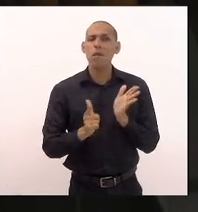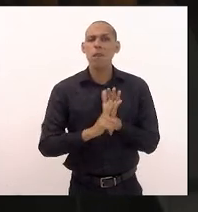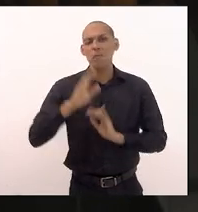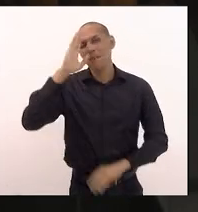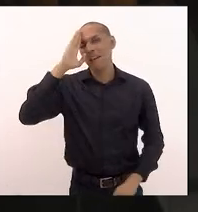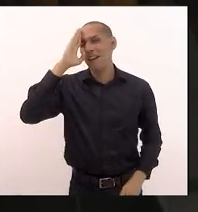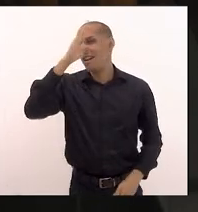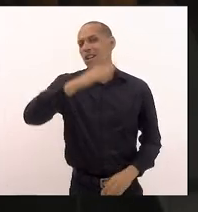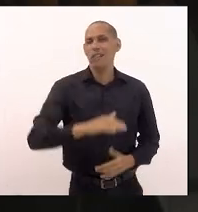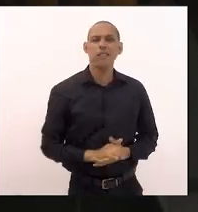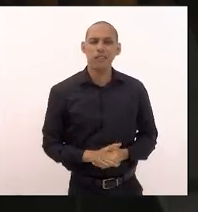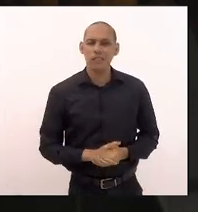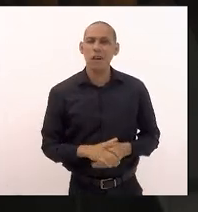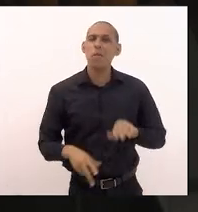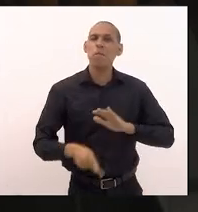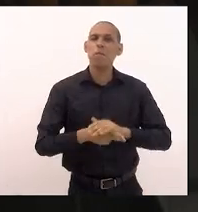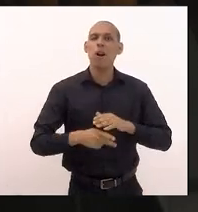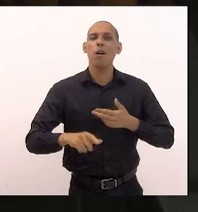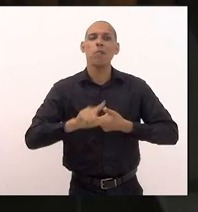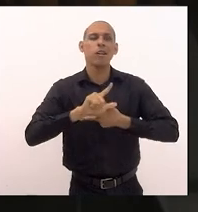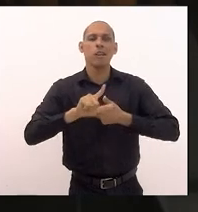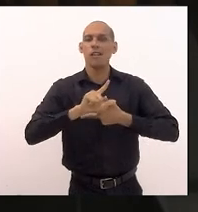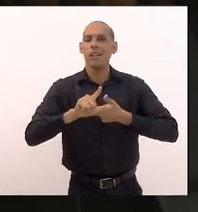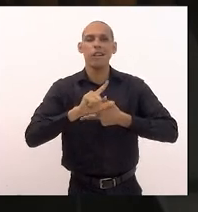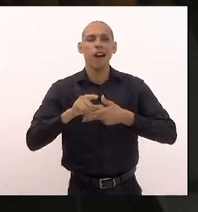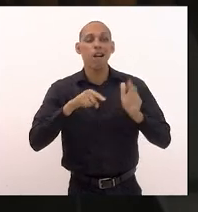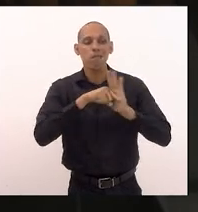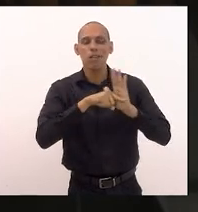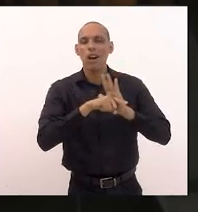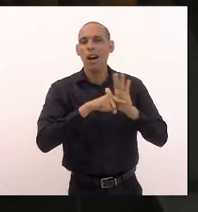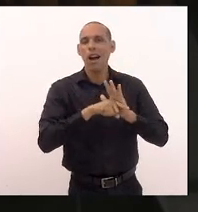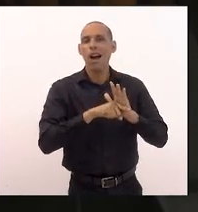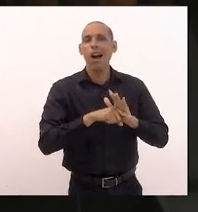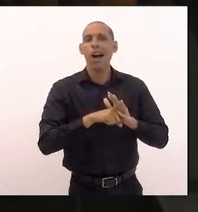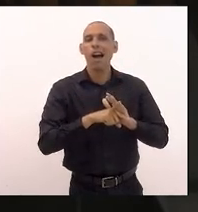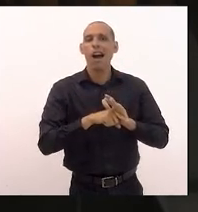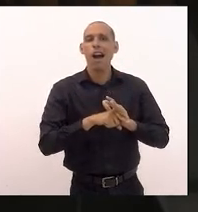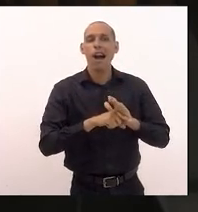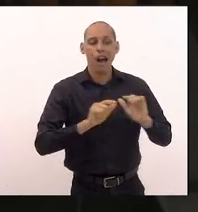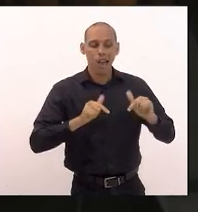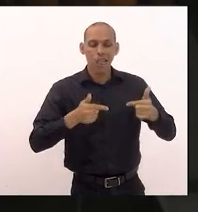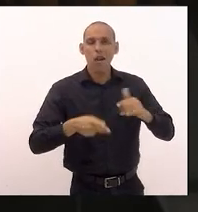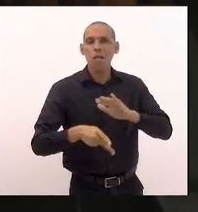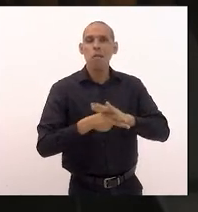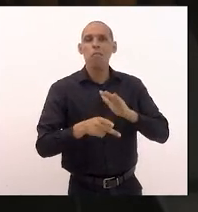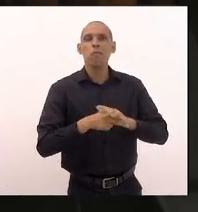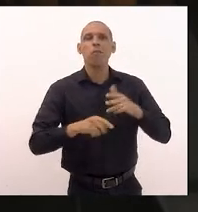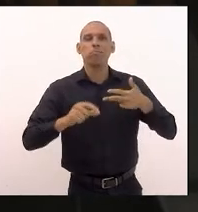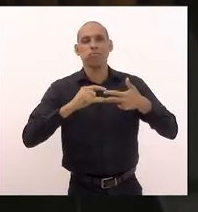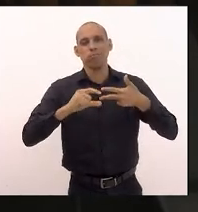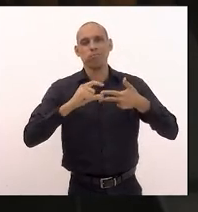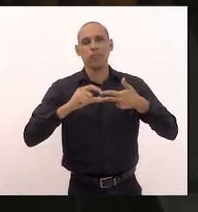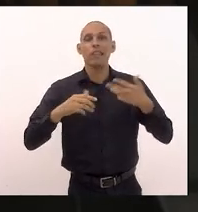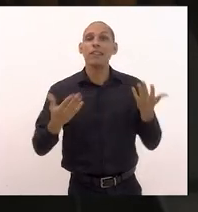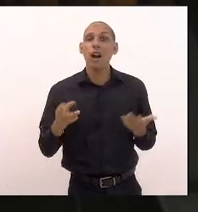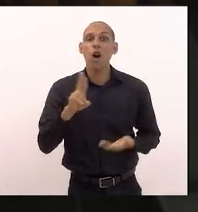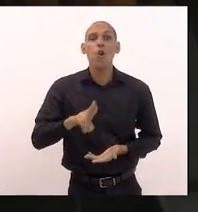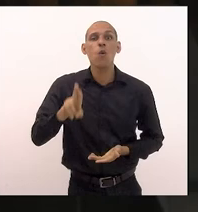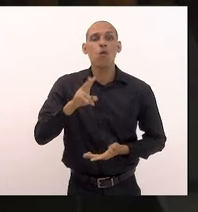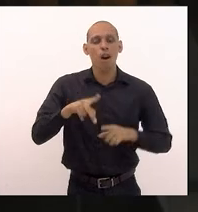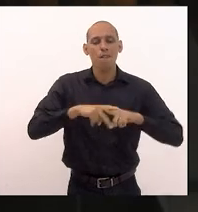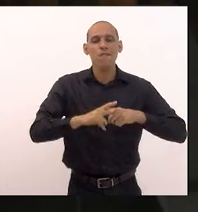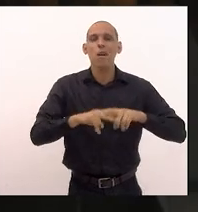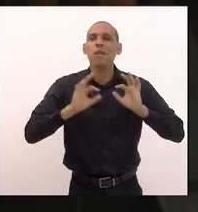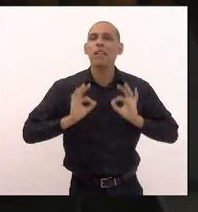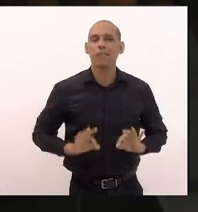primordial do legislativo fiscalizar os atos do poder executivo para tanto utilize as ferramentas adequadas faça o